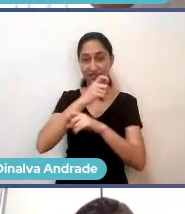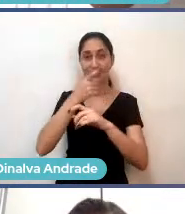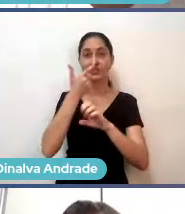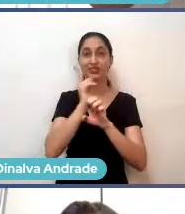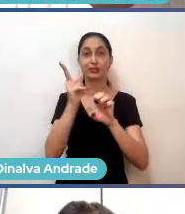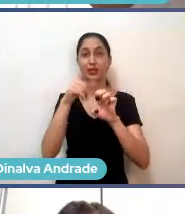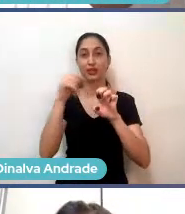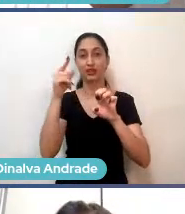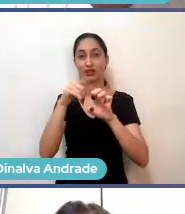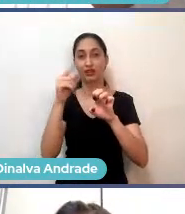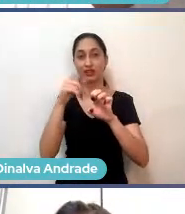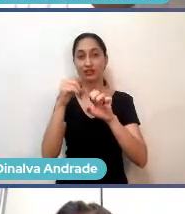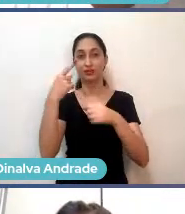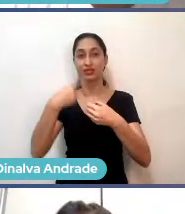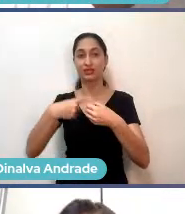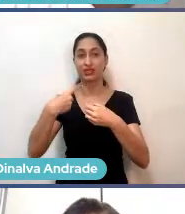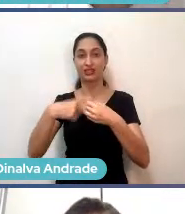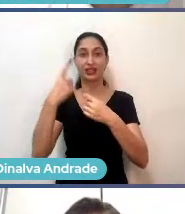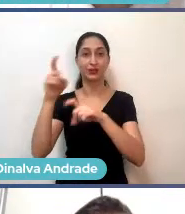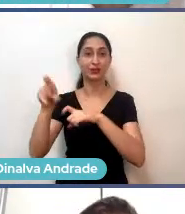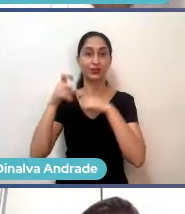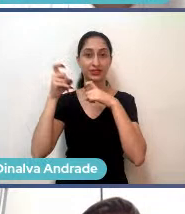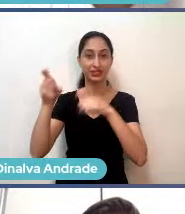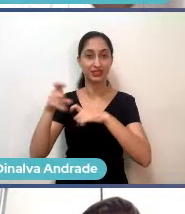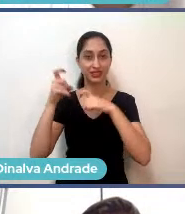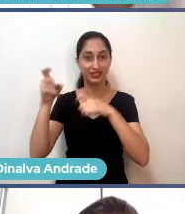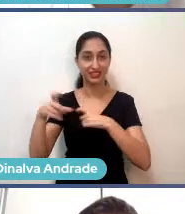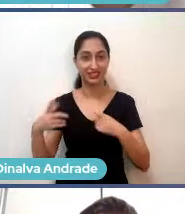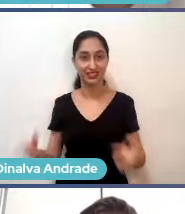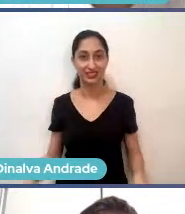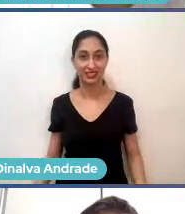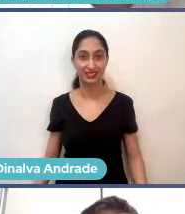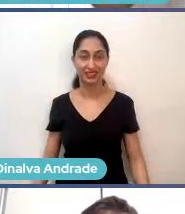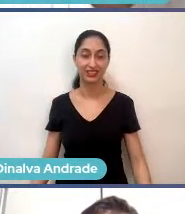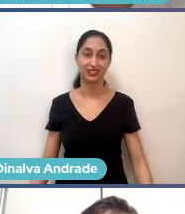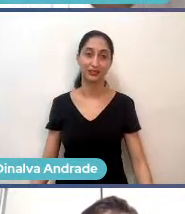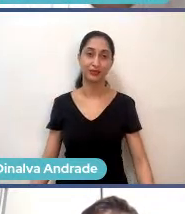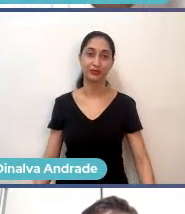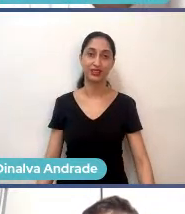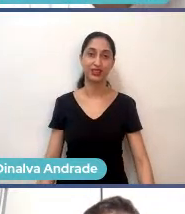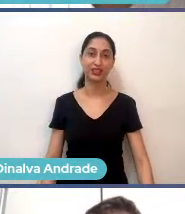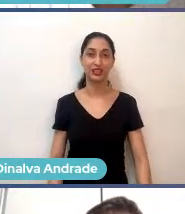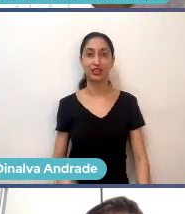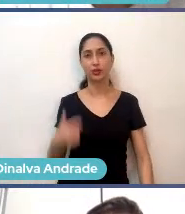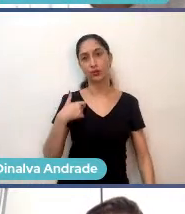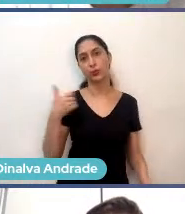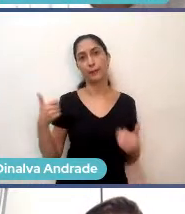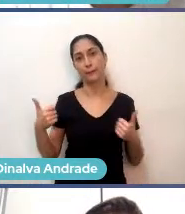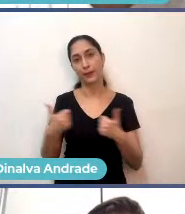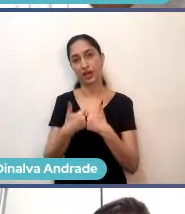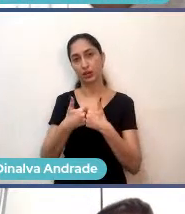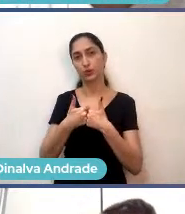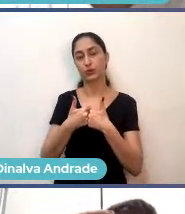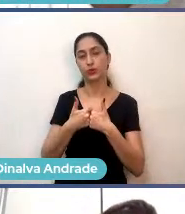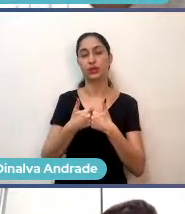É, está assim, né? É, vinte e poucos quilômetros em região metropolitana. Mas,